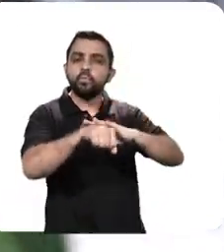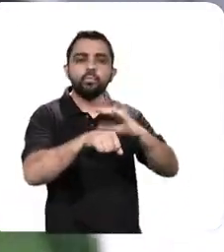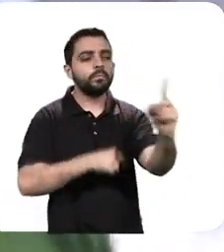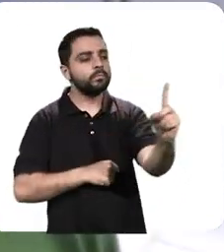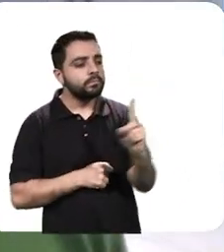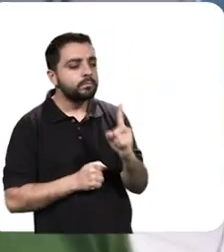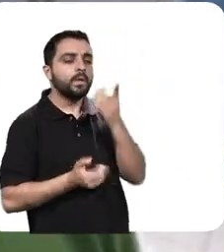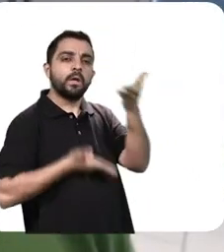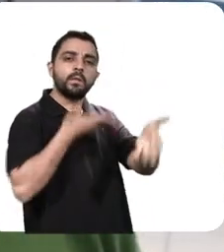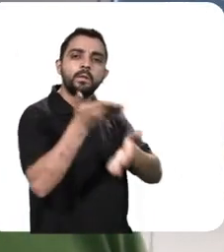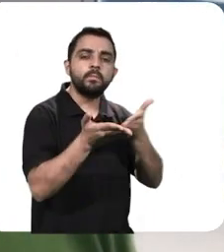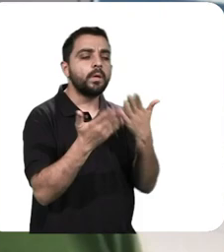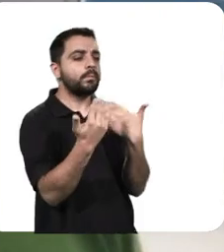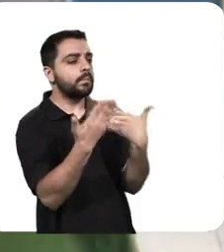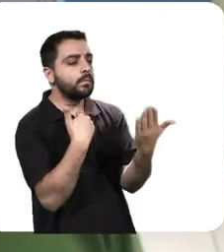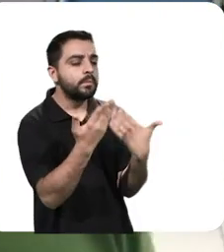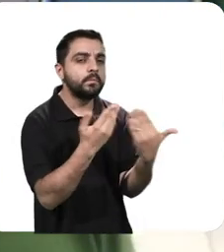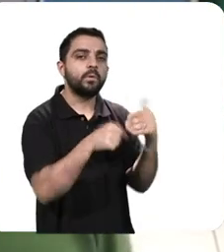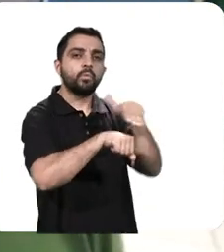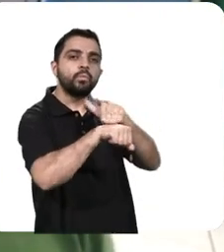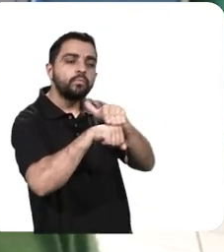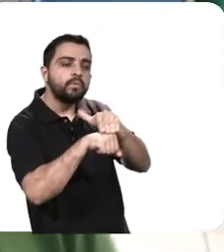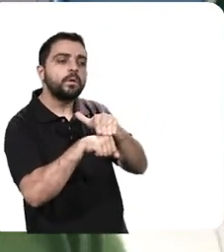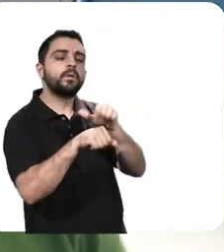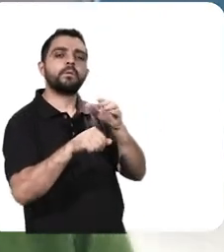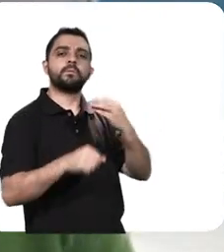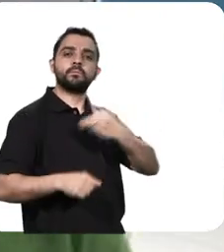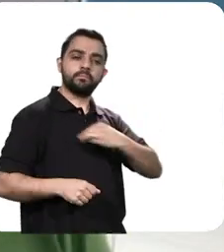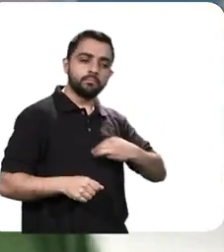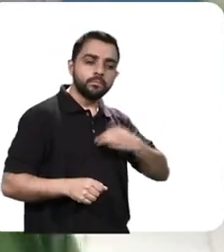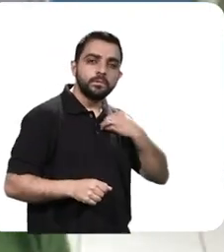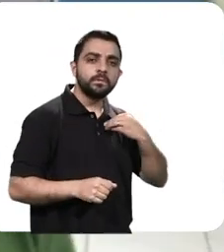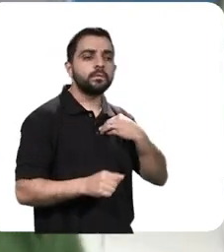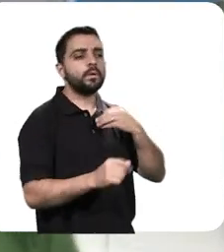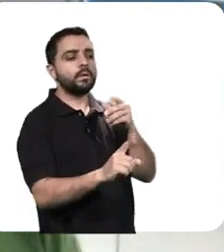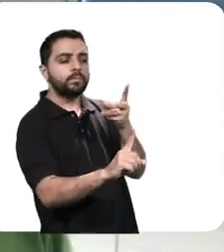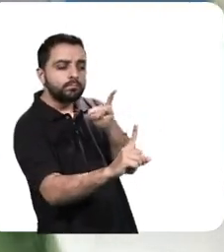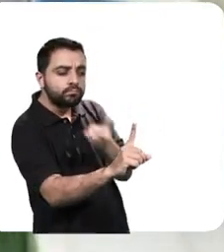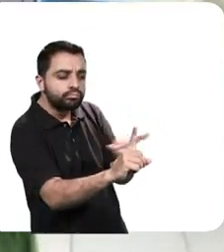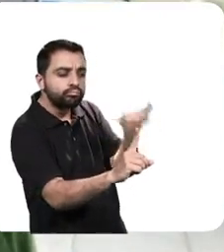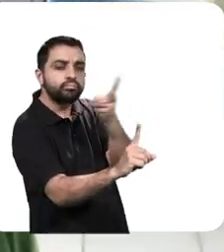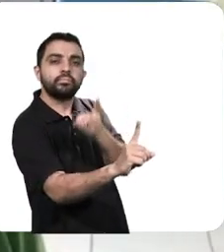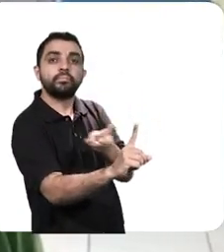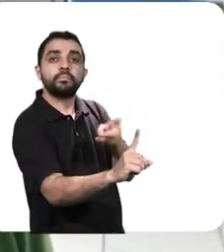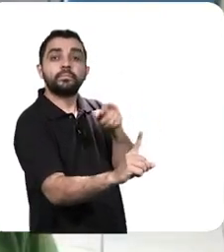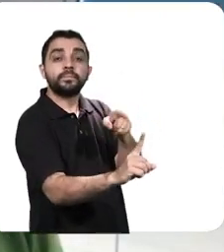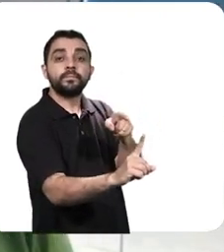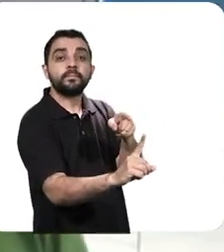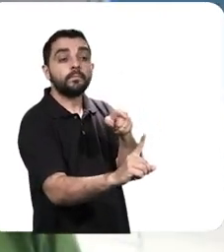e no tratamento dos pacientes, elas recebem, de fato, o